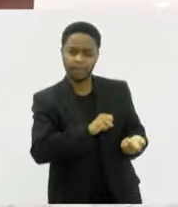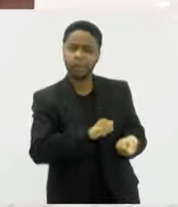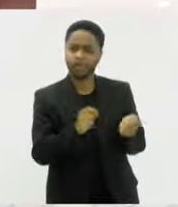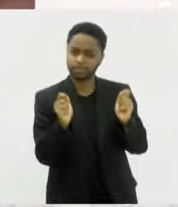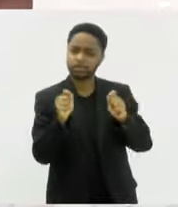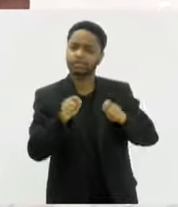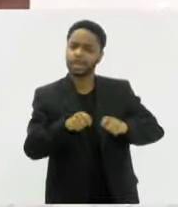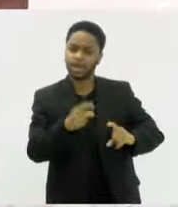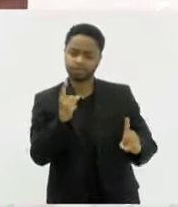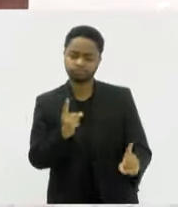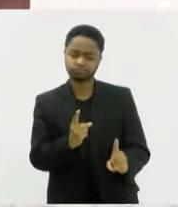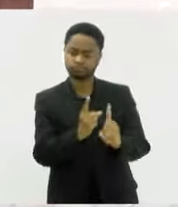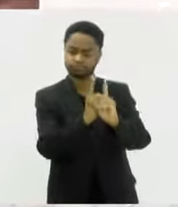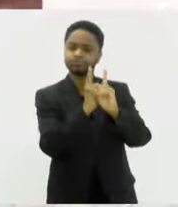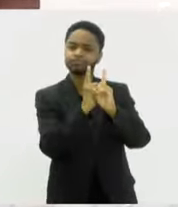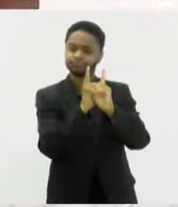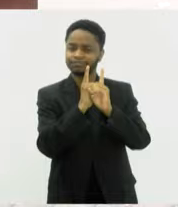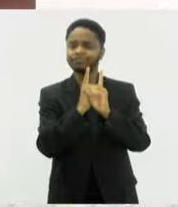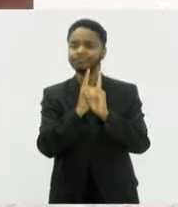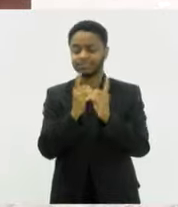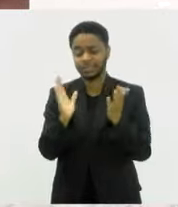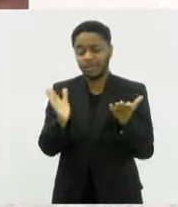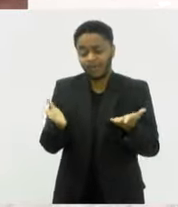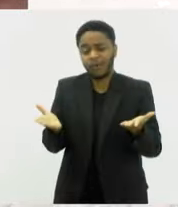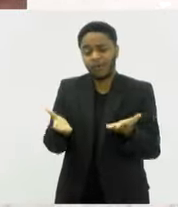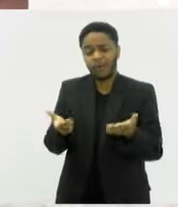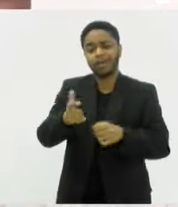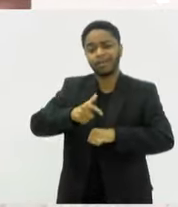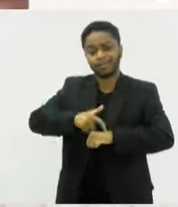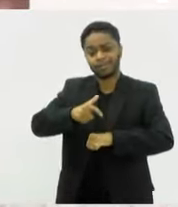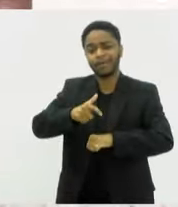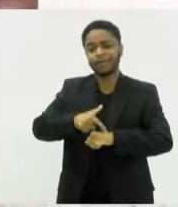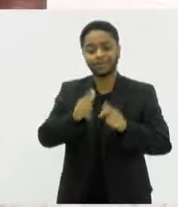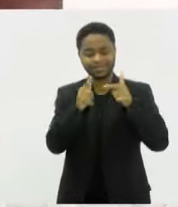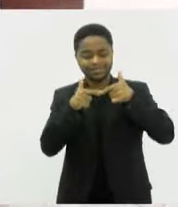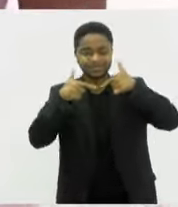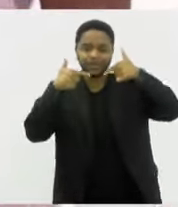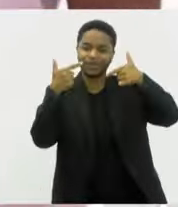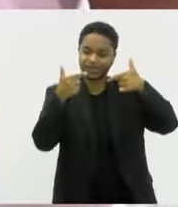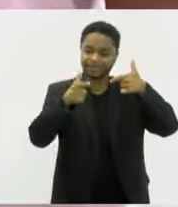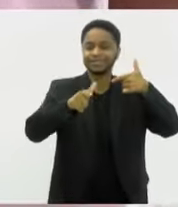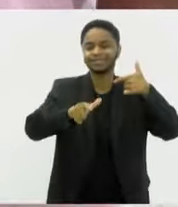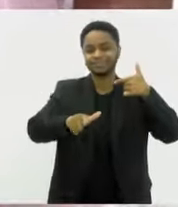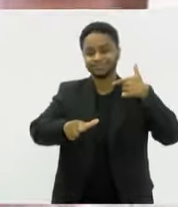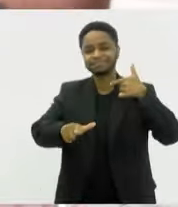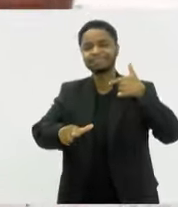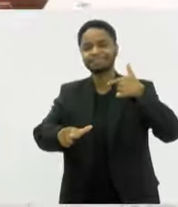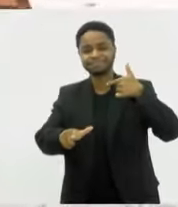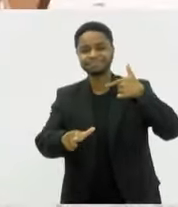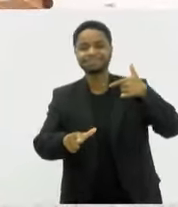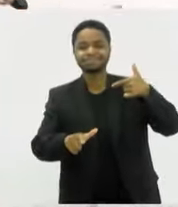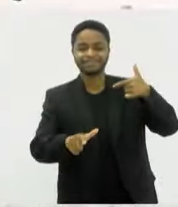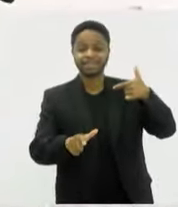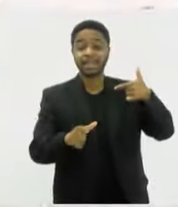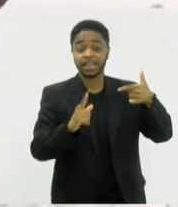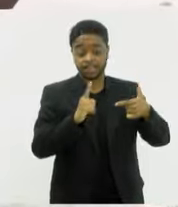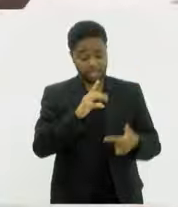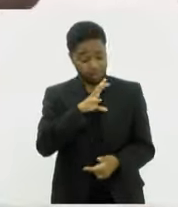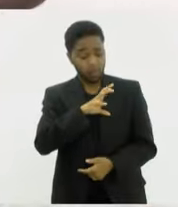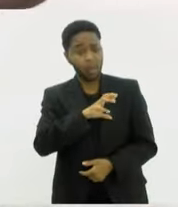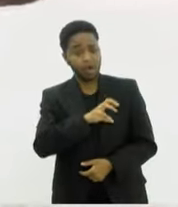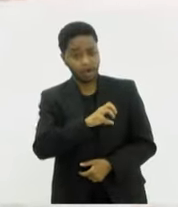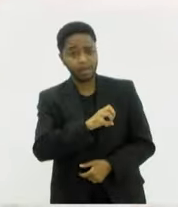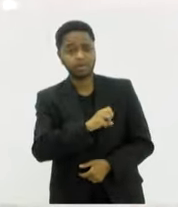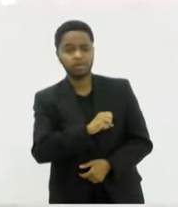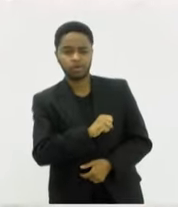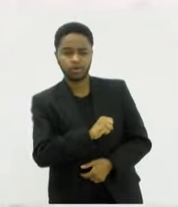se descobrir Já é hora de voltar a sorrir Existe